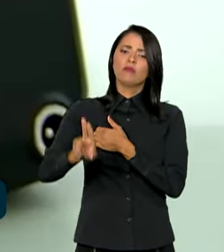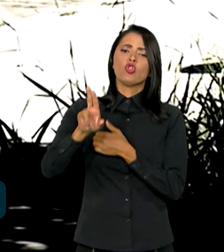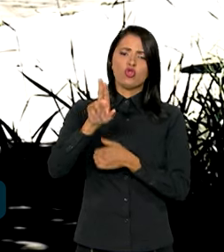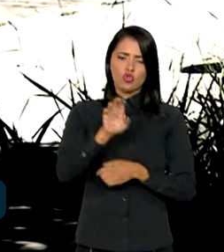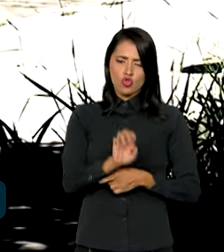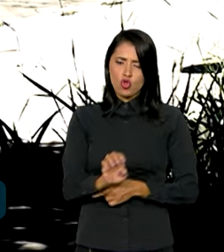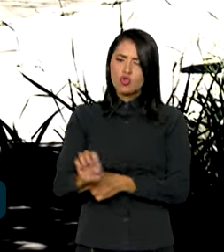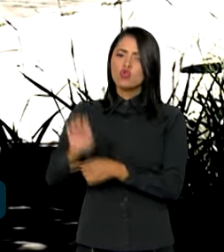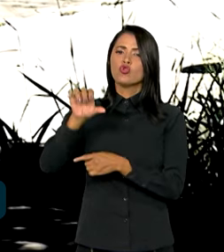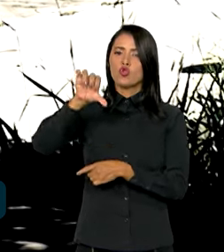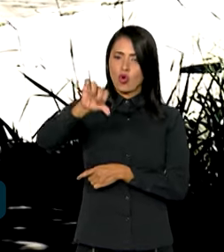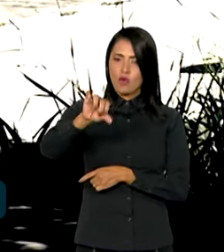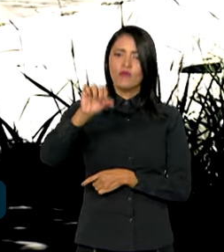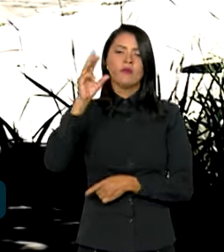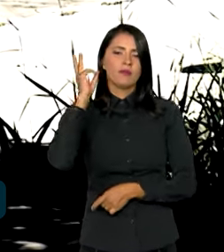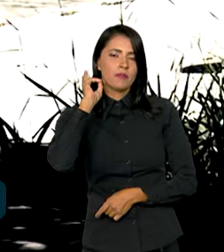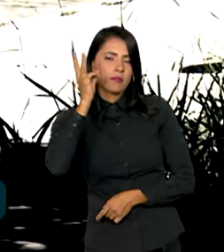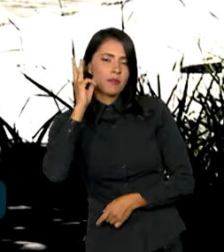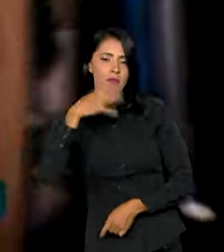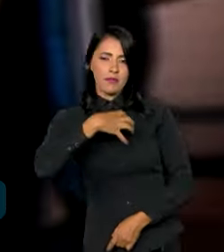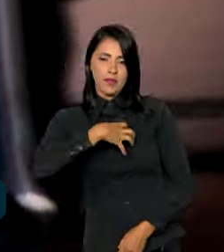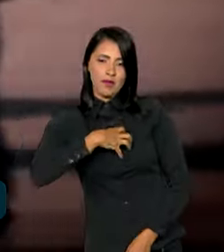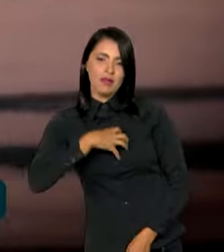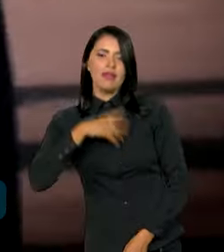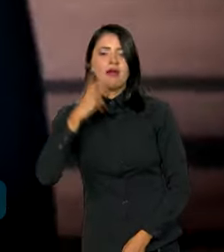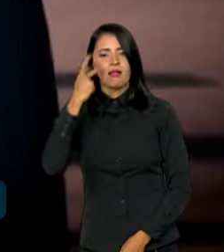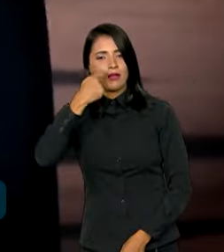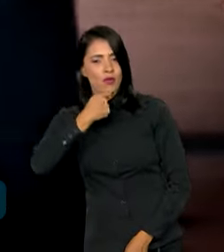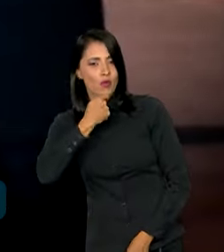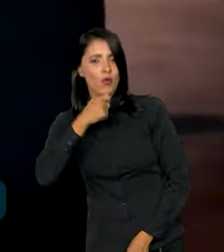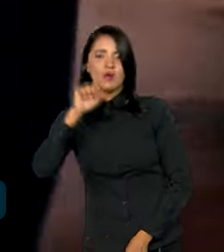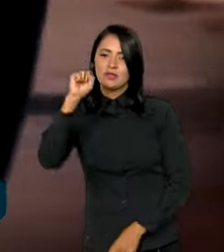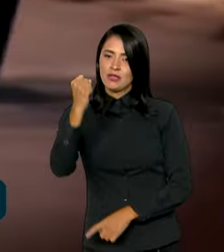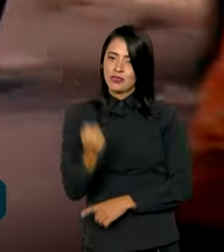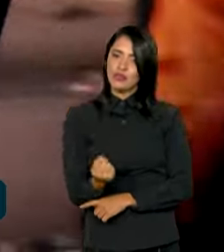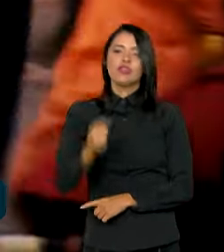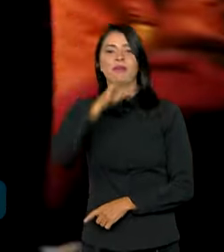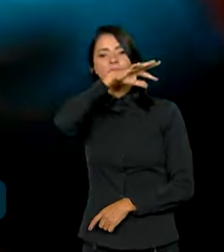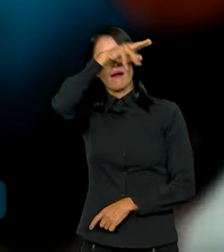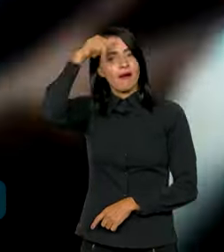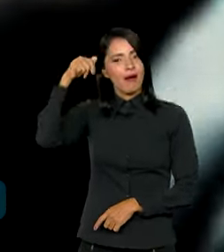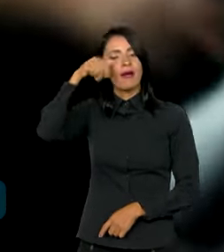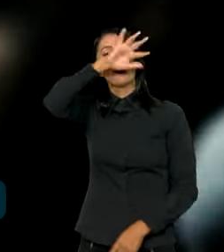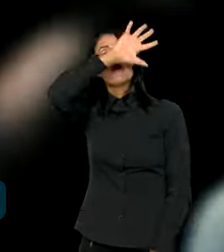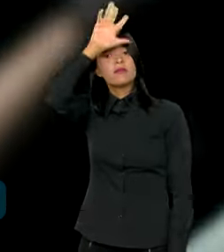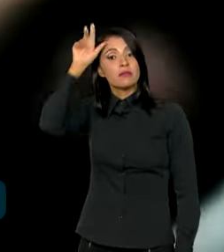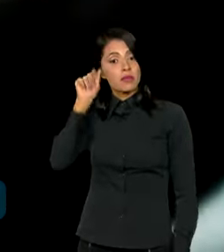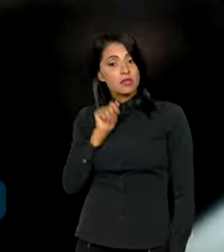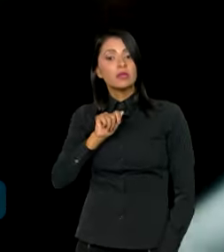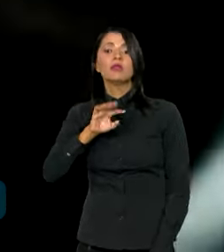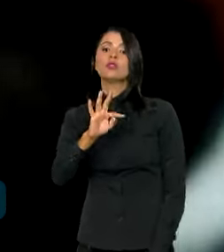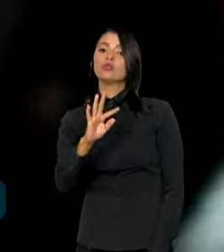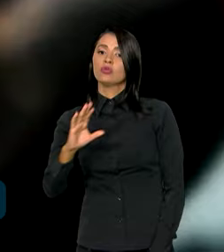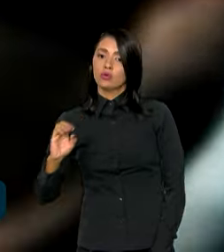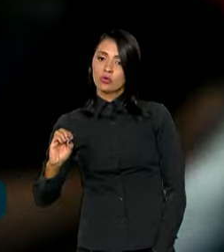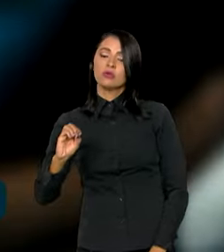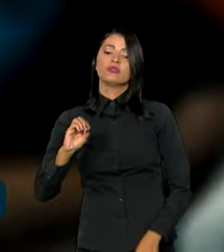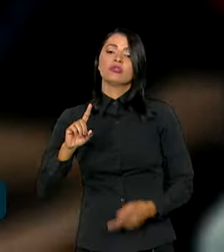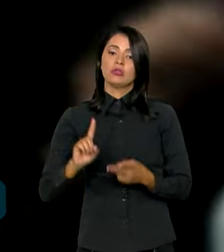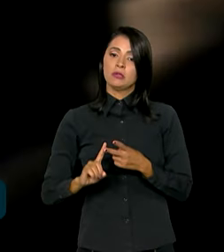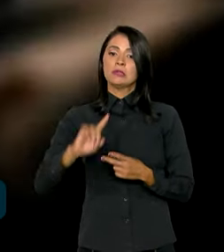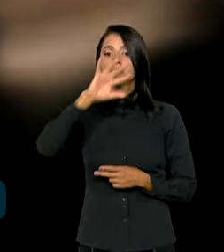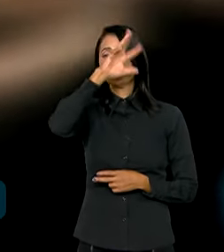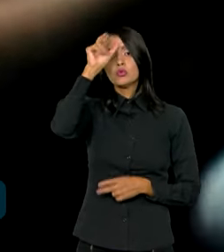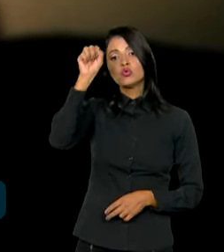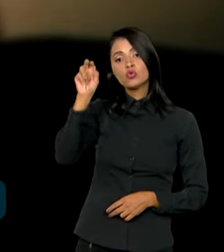estados. Maranhão, Bahia, Alagoas, Sergipe, Acre, Amazonas, Tocantins, Mato Grosso do Sul